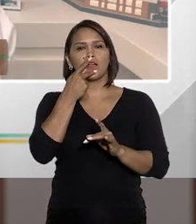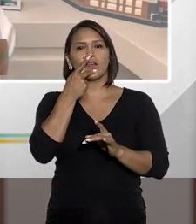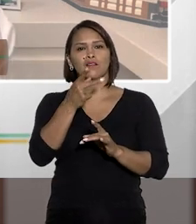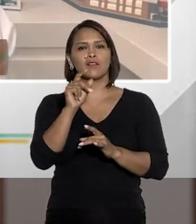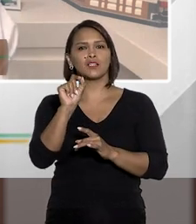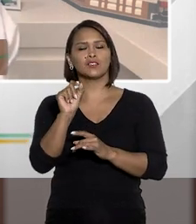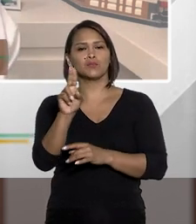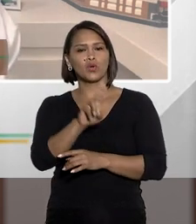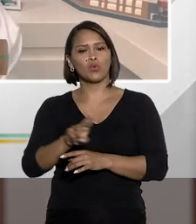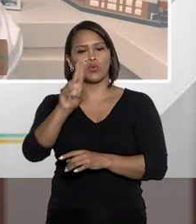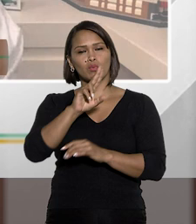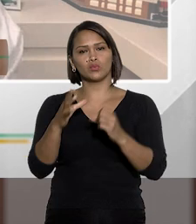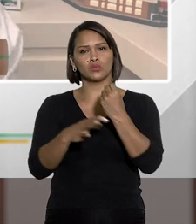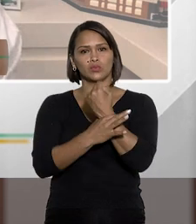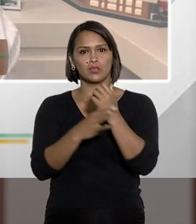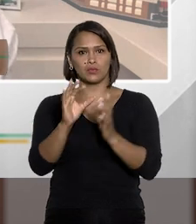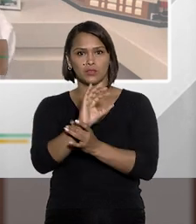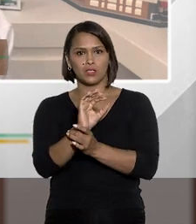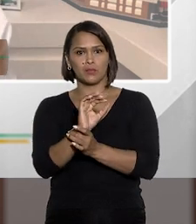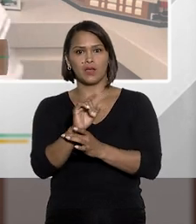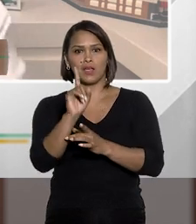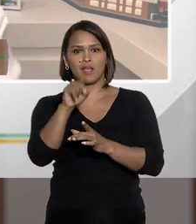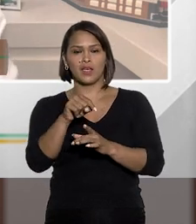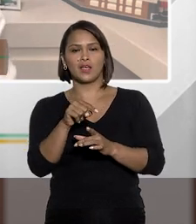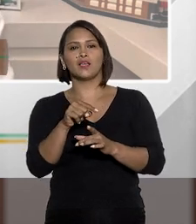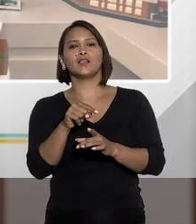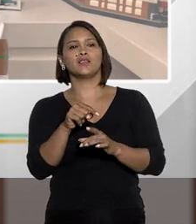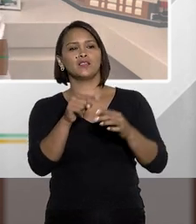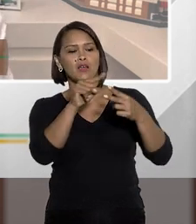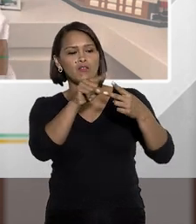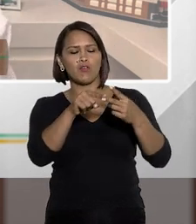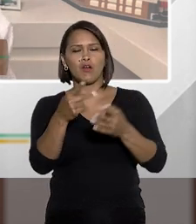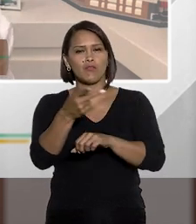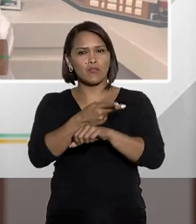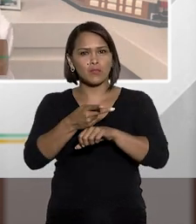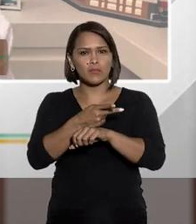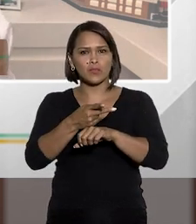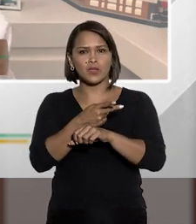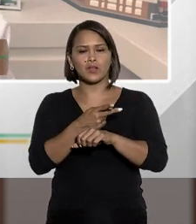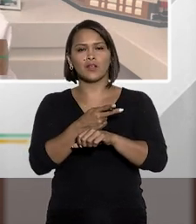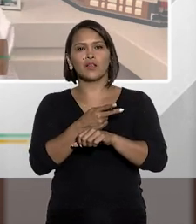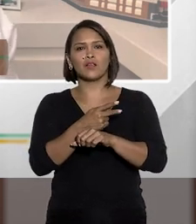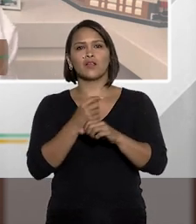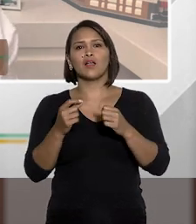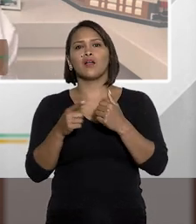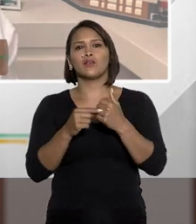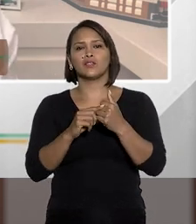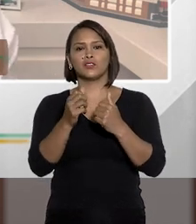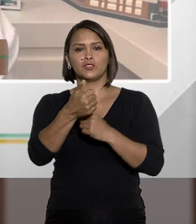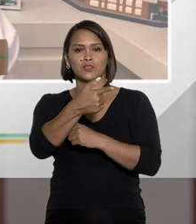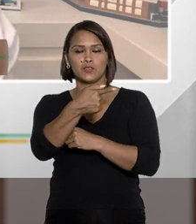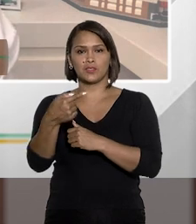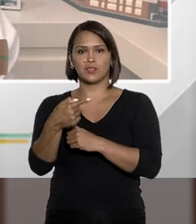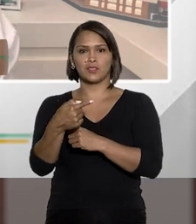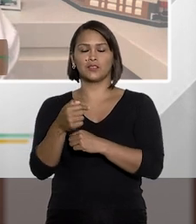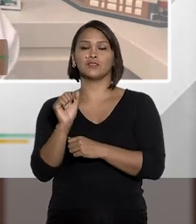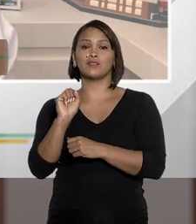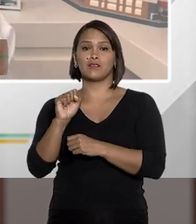que falava sobre o uso de algemas. Esse tipo penal aqui eu vou procurar. É o artigo 17.